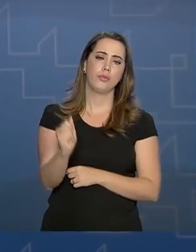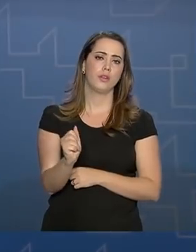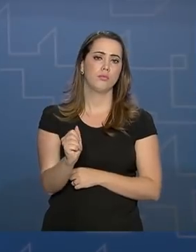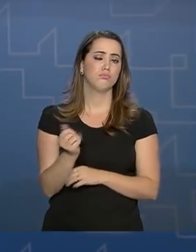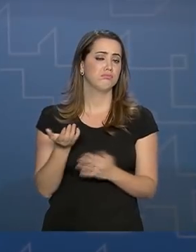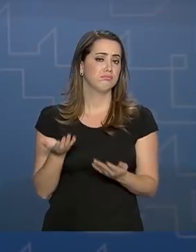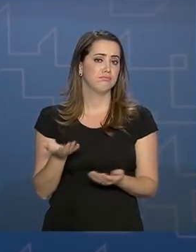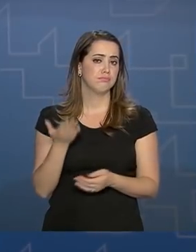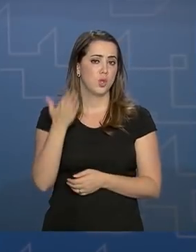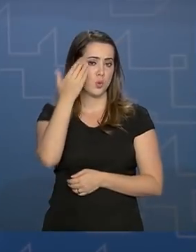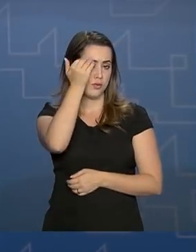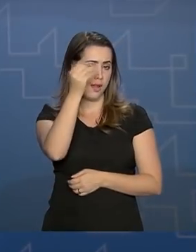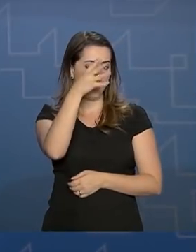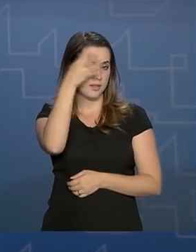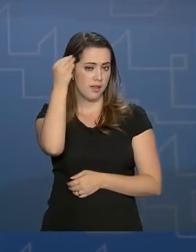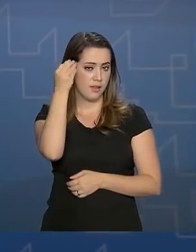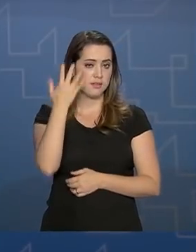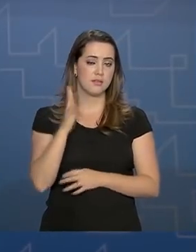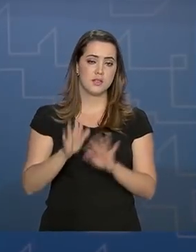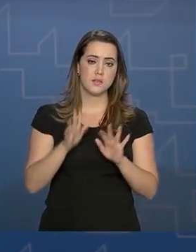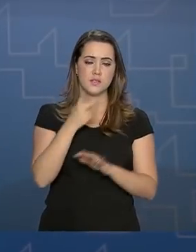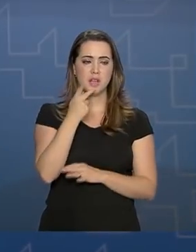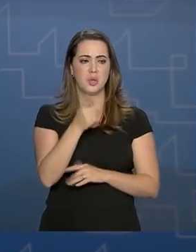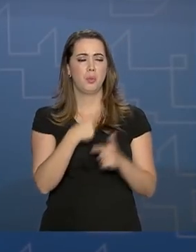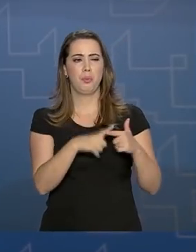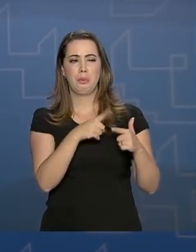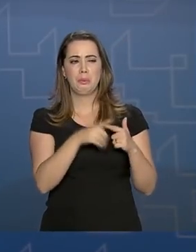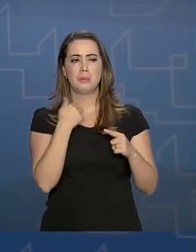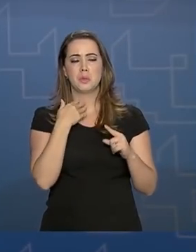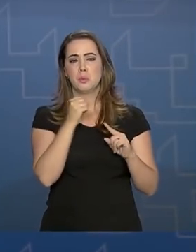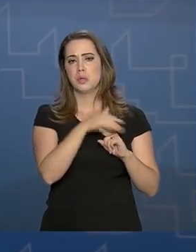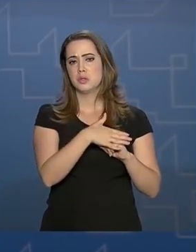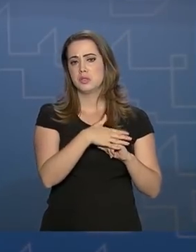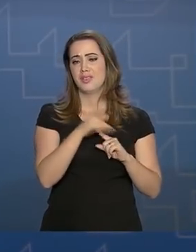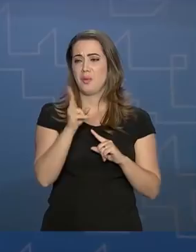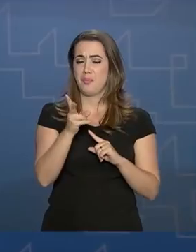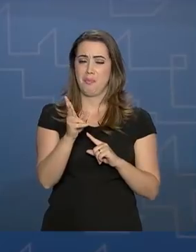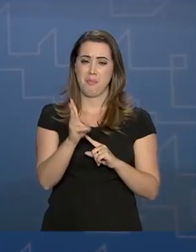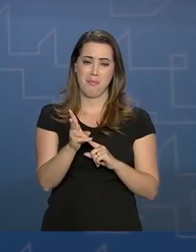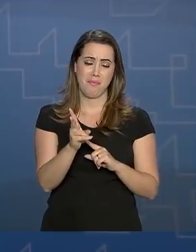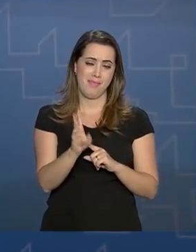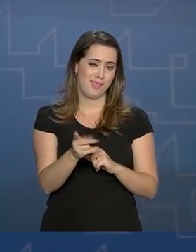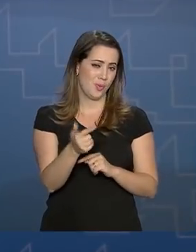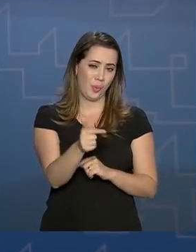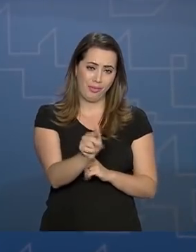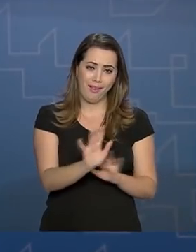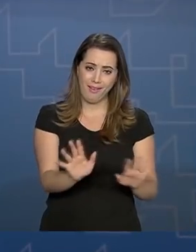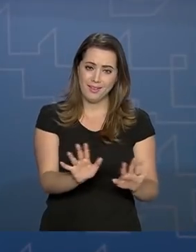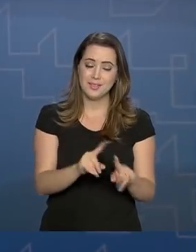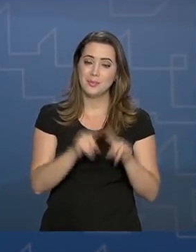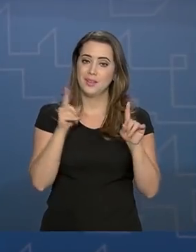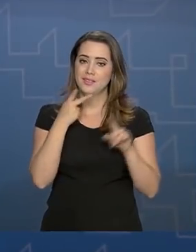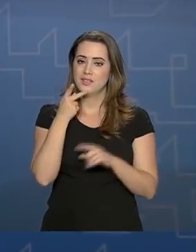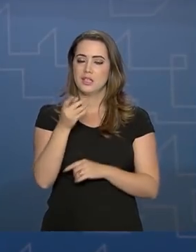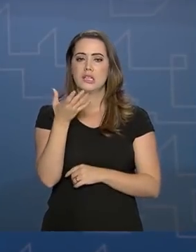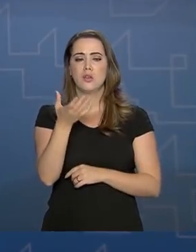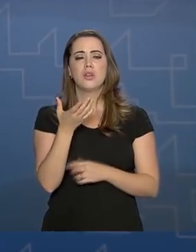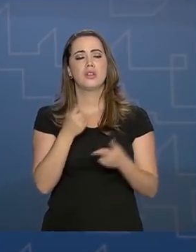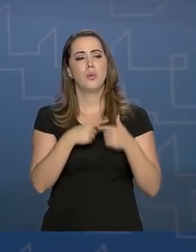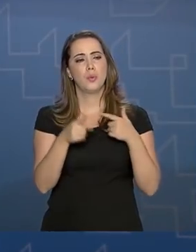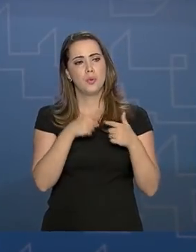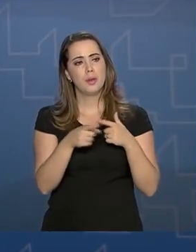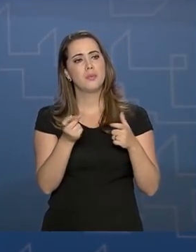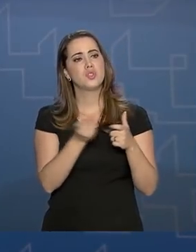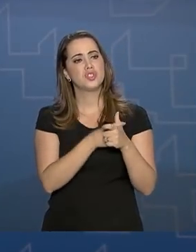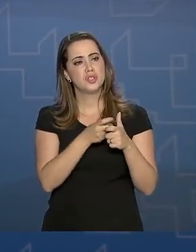Ou, muitas vezes o cidadão diz, eu tenho uma restrição no Banco Central. Embora isso não exista, o que ele quer dizer é, eu tenho alguma